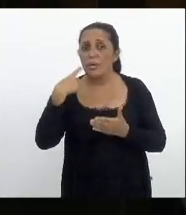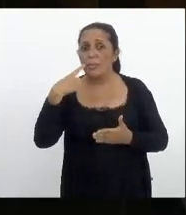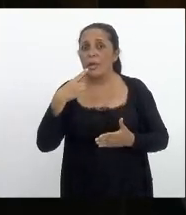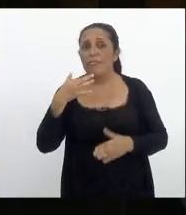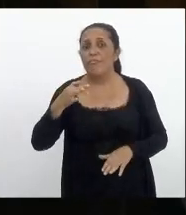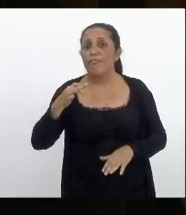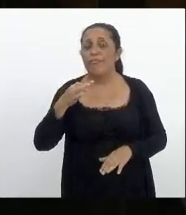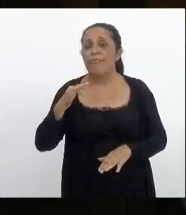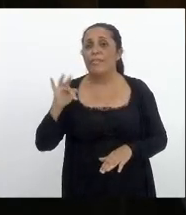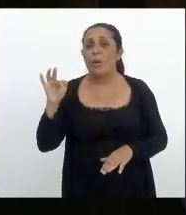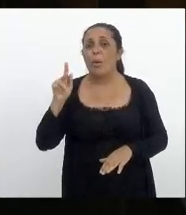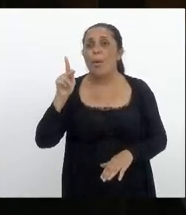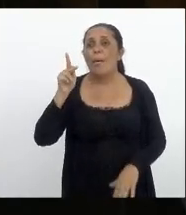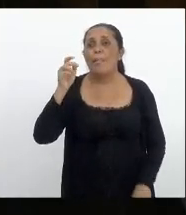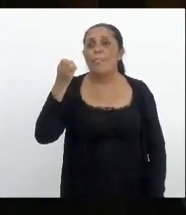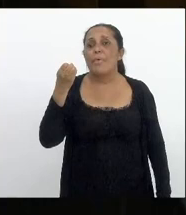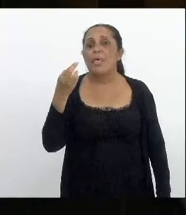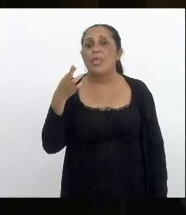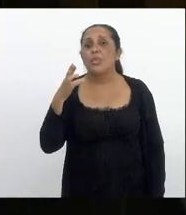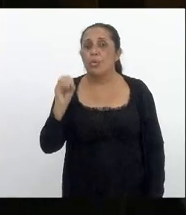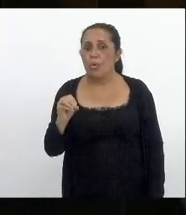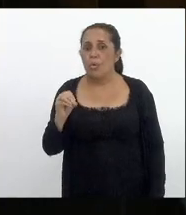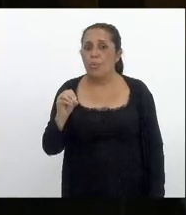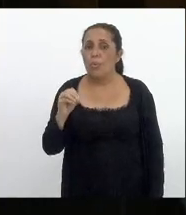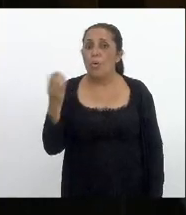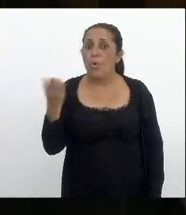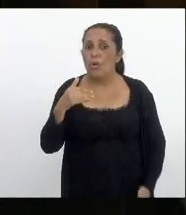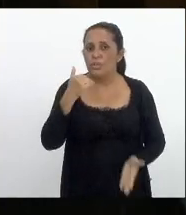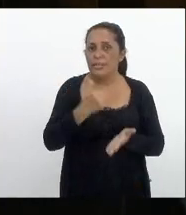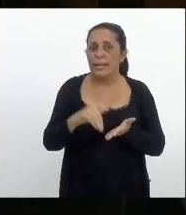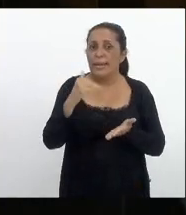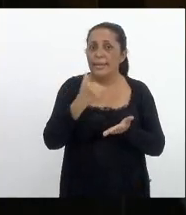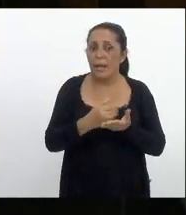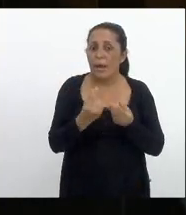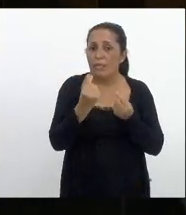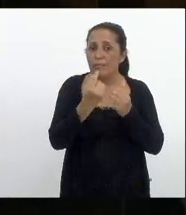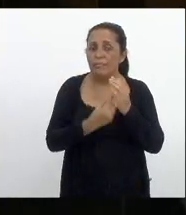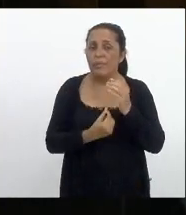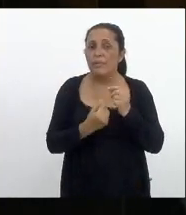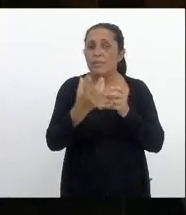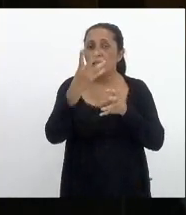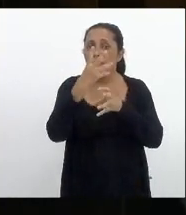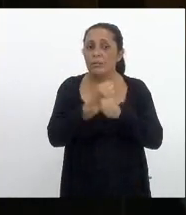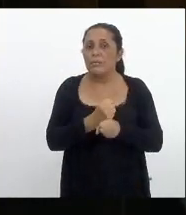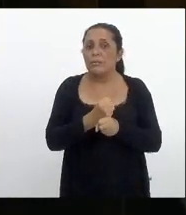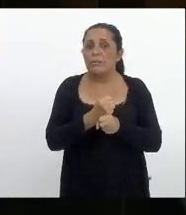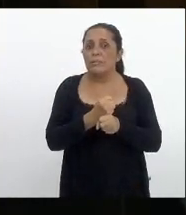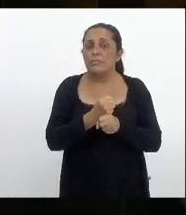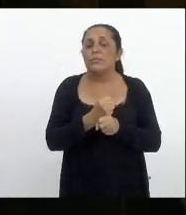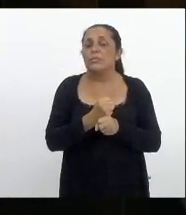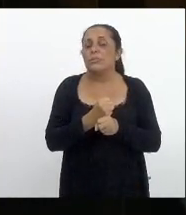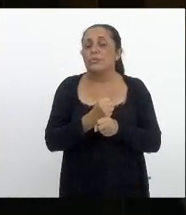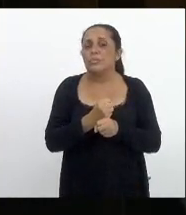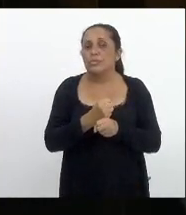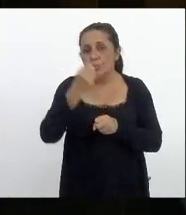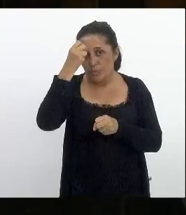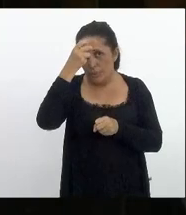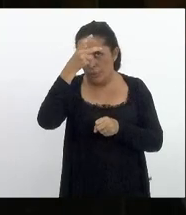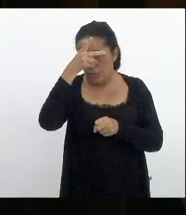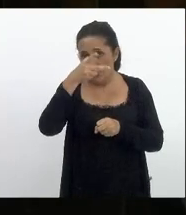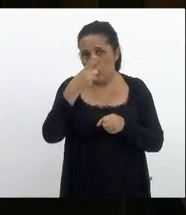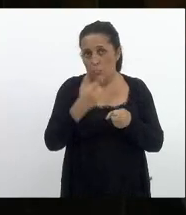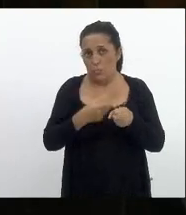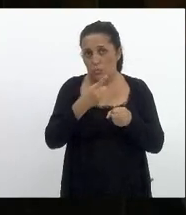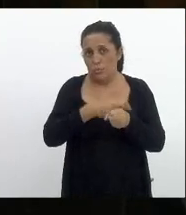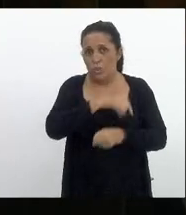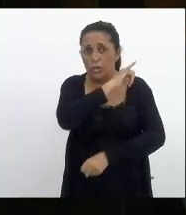federal Pedro Paulo hoje secretário de fazenda do município do estado do estado do do de Janeiro inicialmente